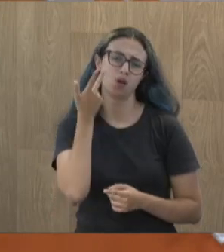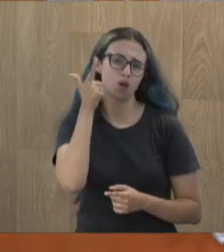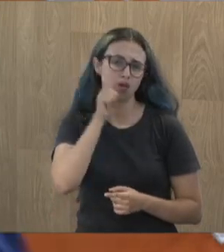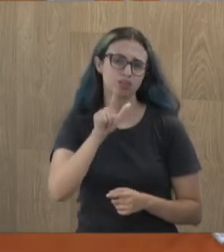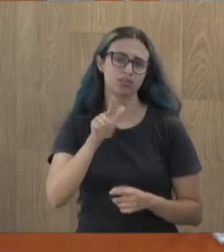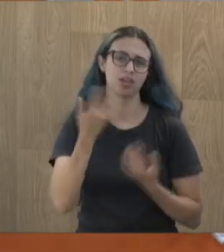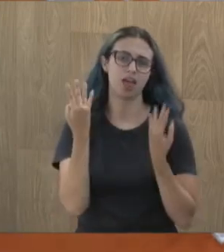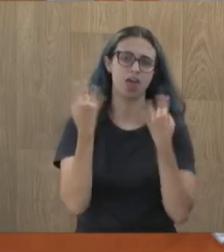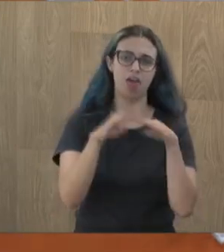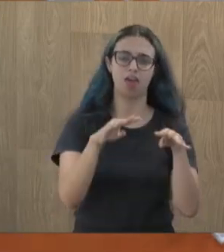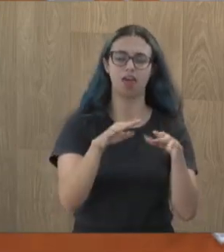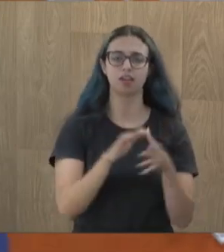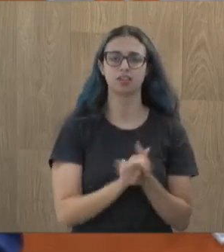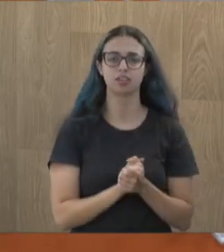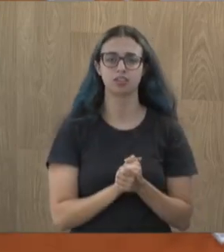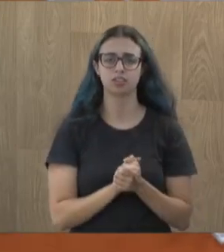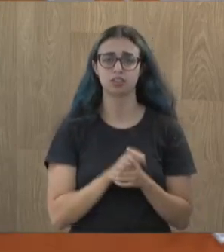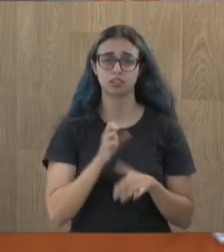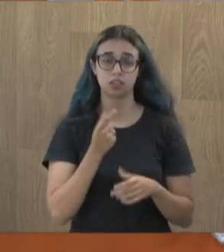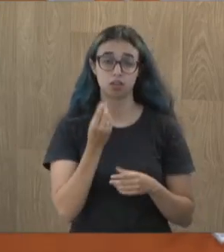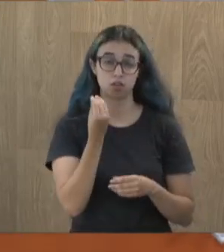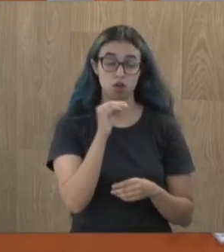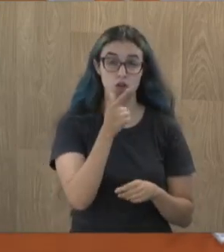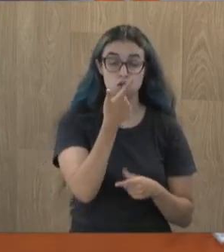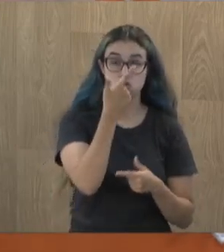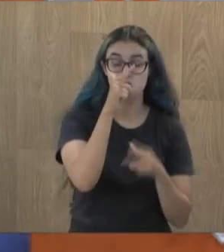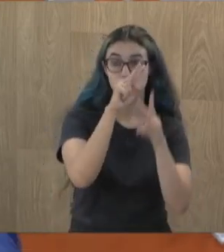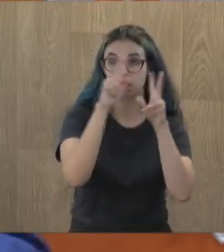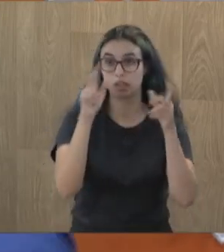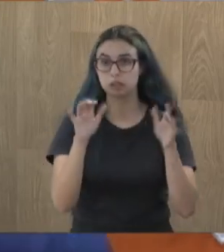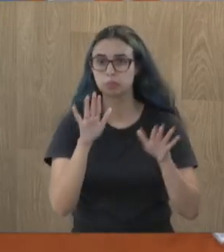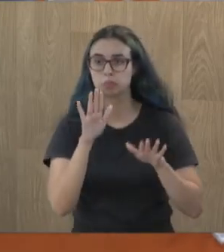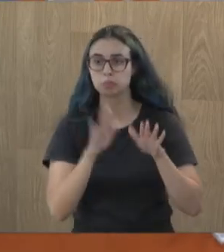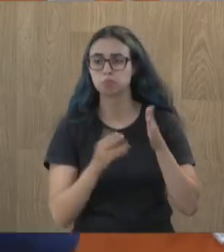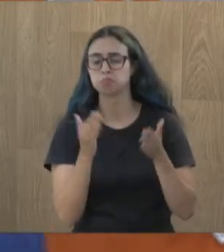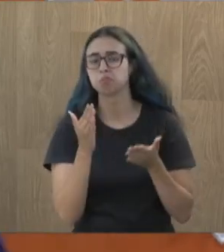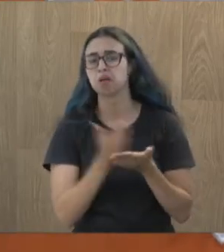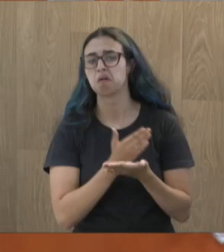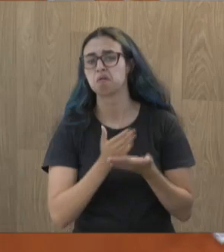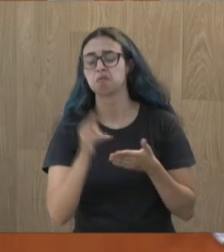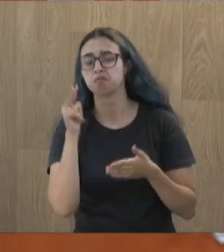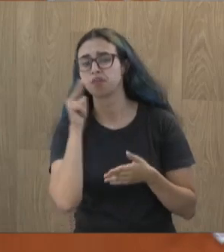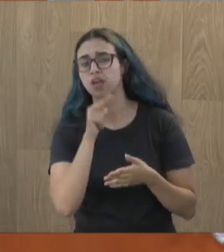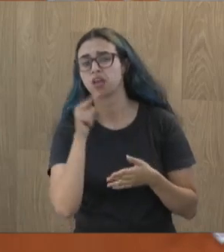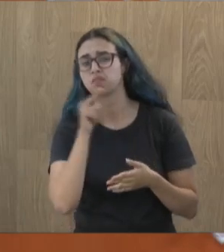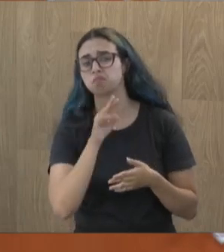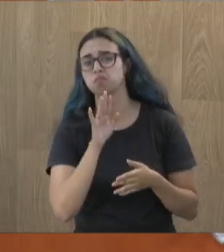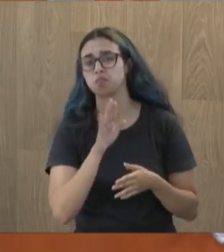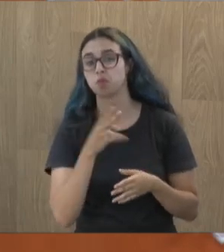coisa, dá 5, 10, 15 e mais uns 300 fake que é ele mesmo que cria.